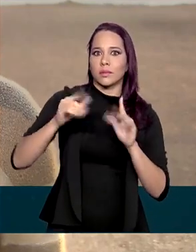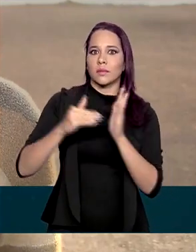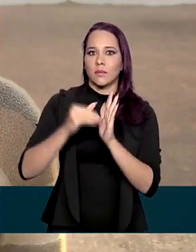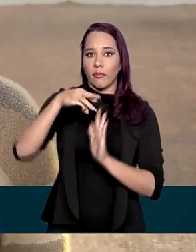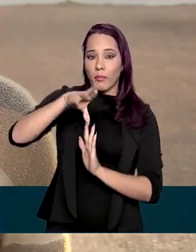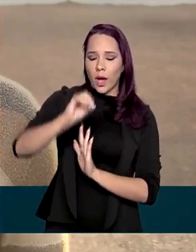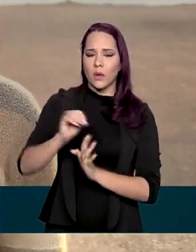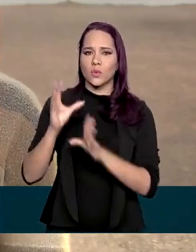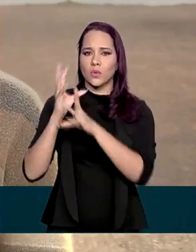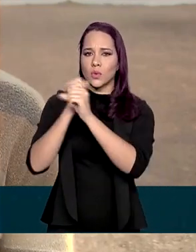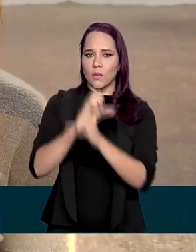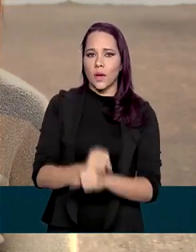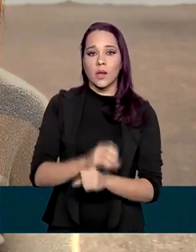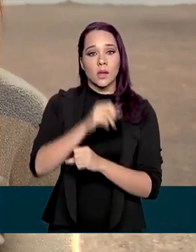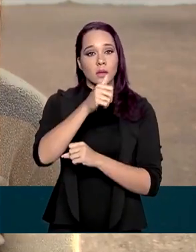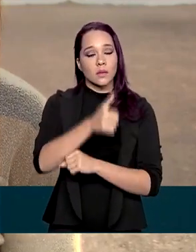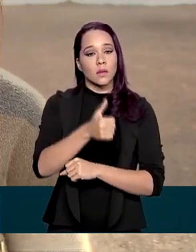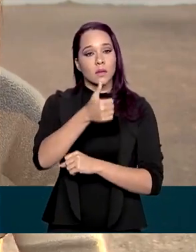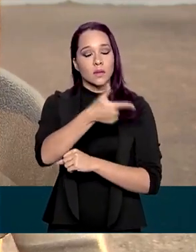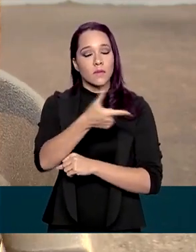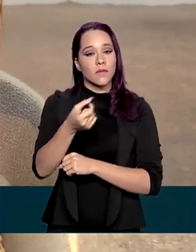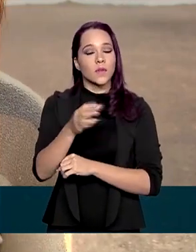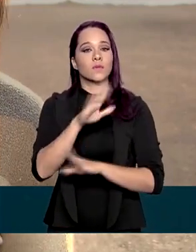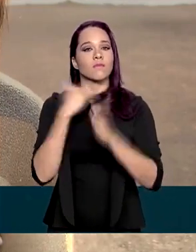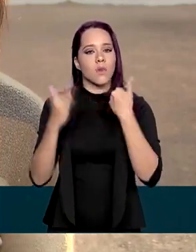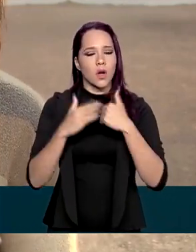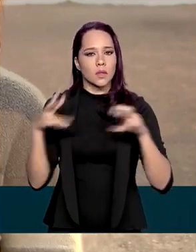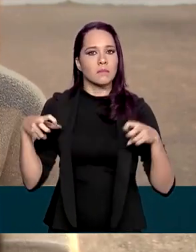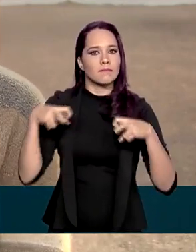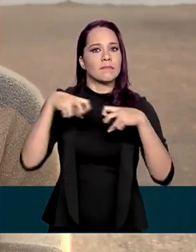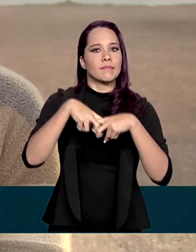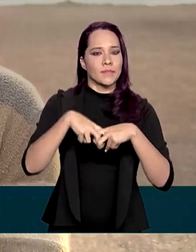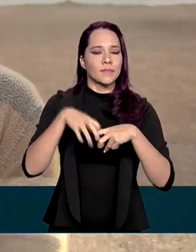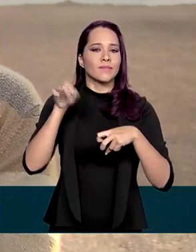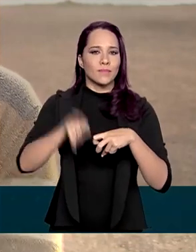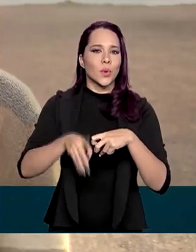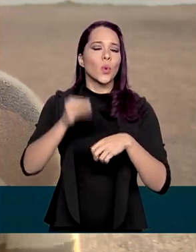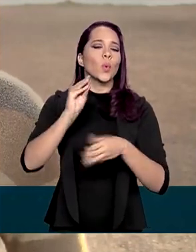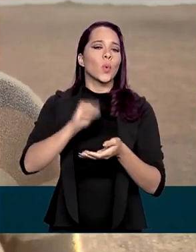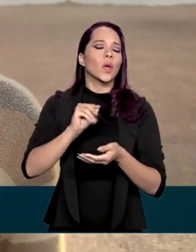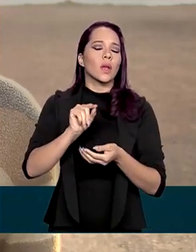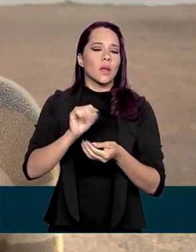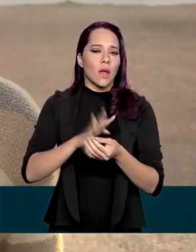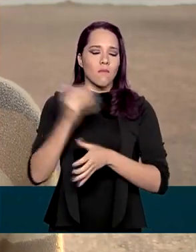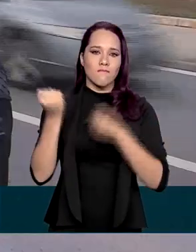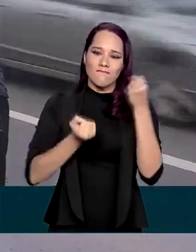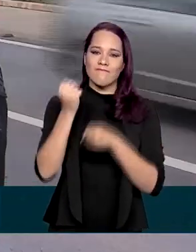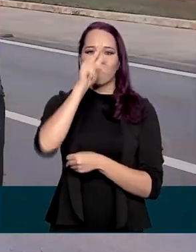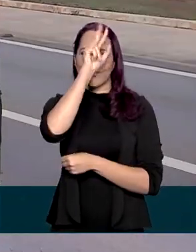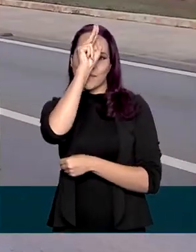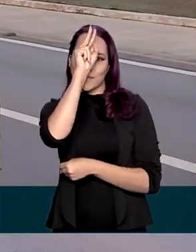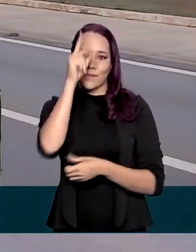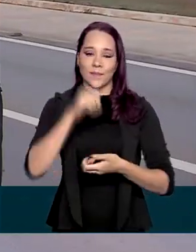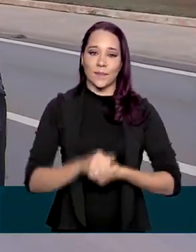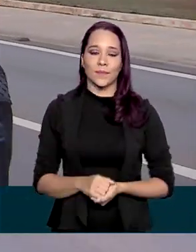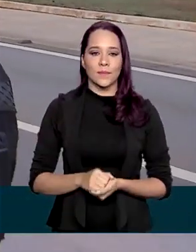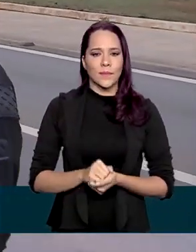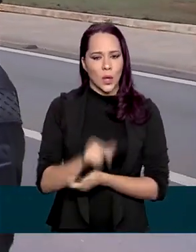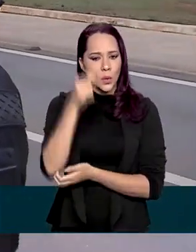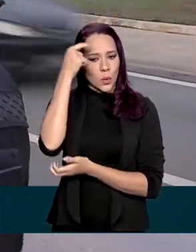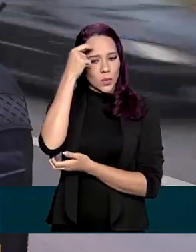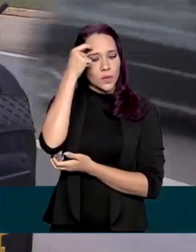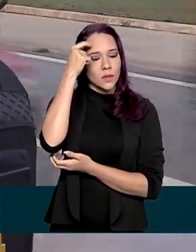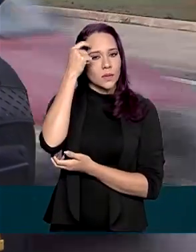maio, foram contabilizadas 120 mortes em acidentes provocados por motoristas bêbados. E conscientização